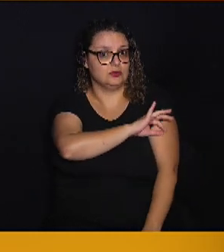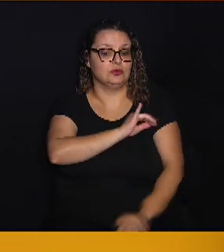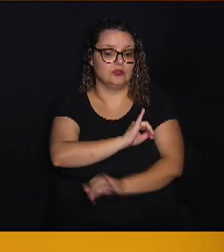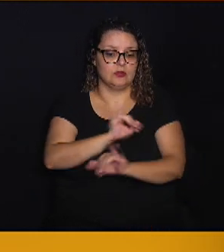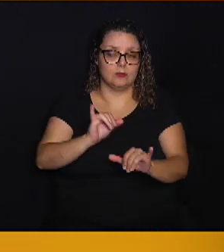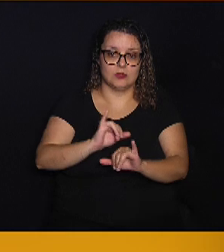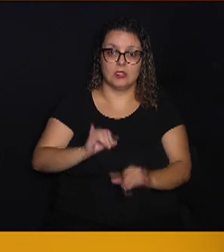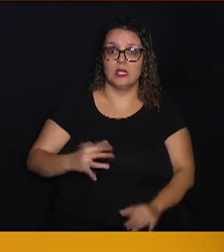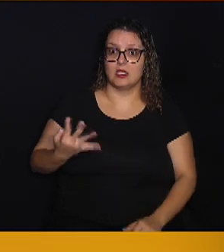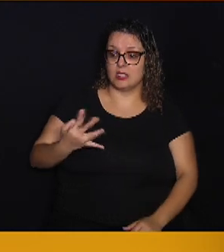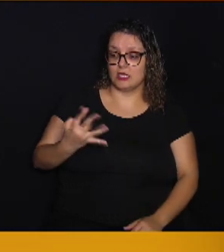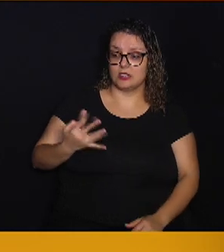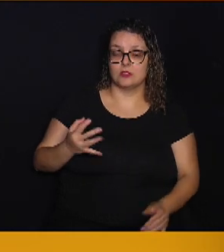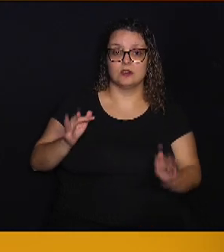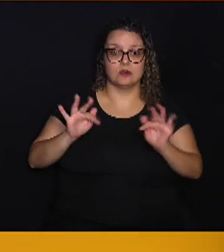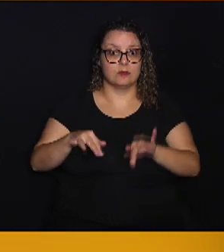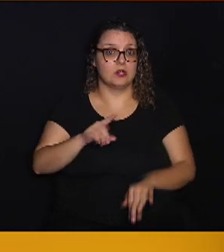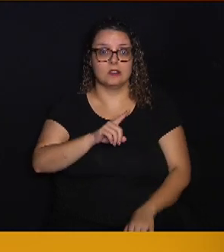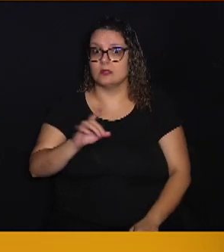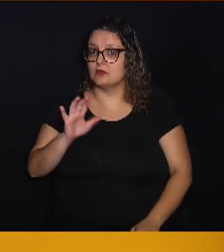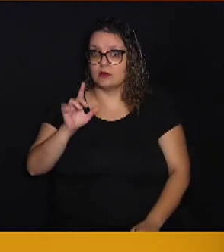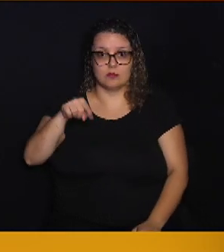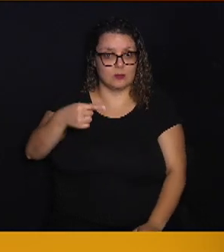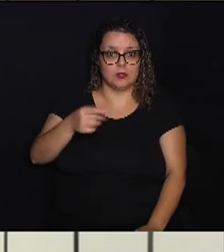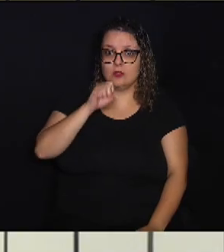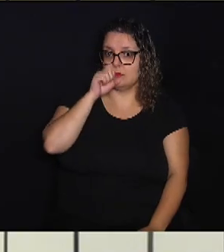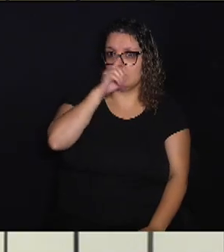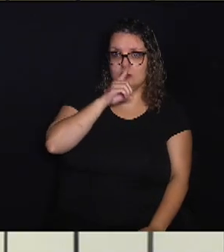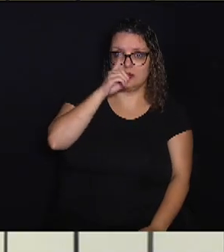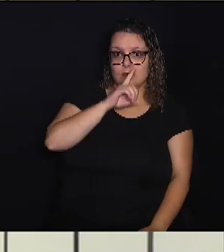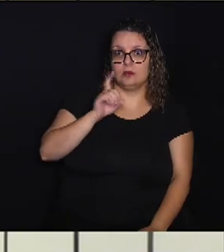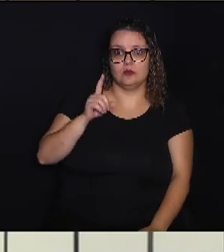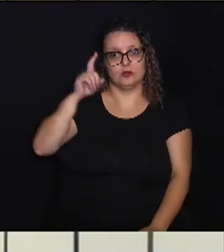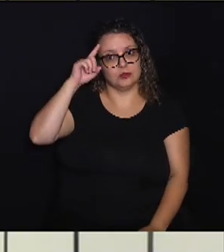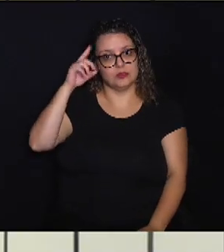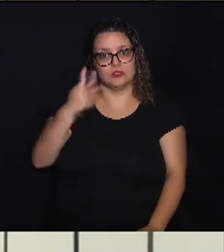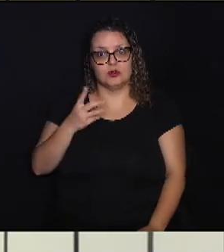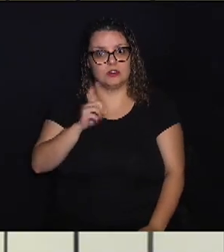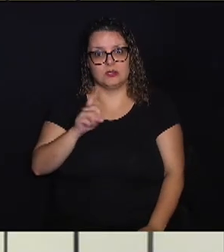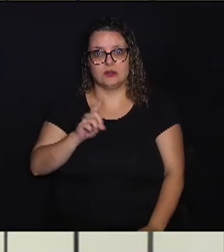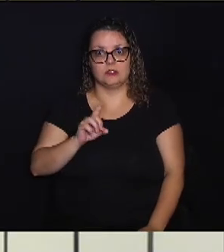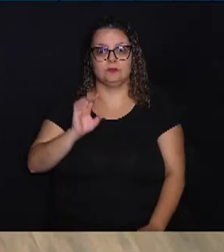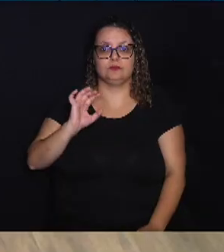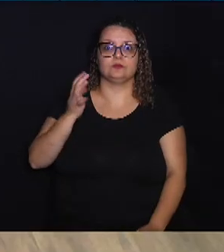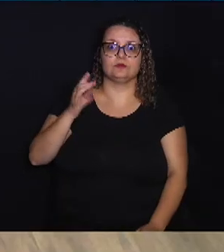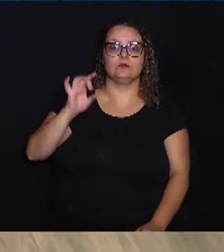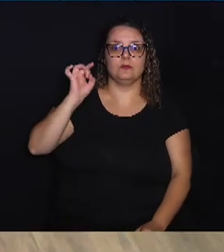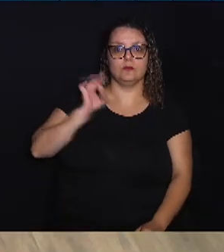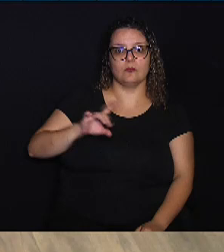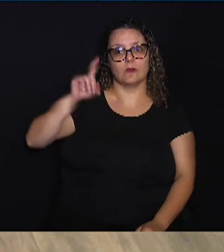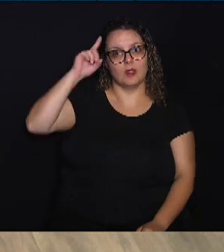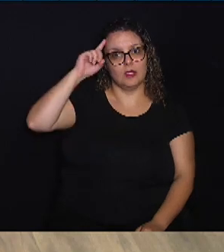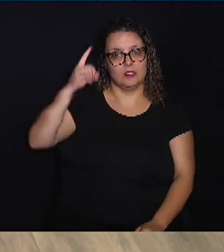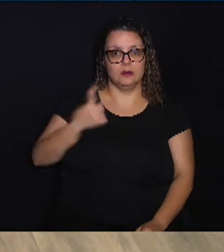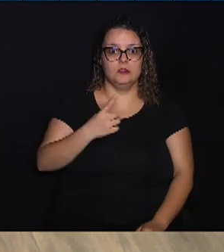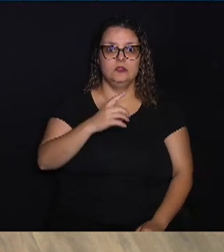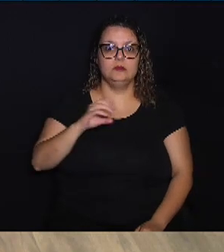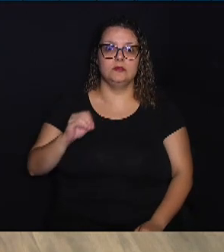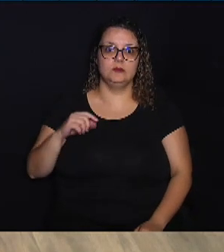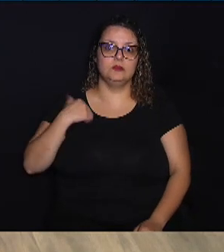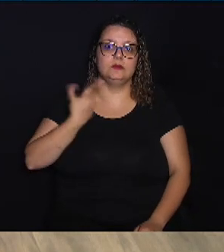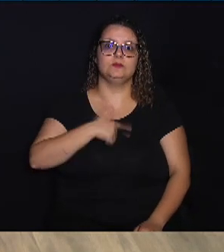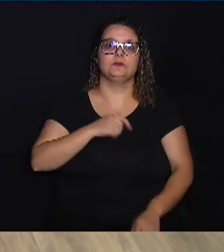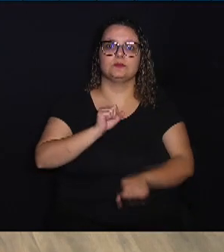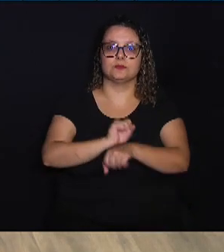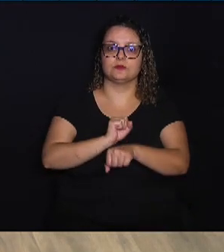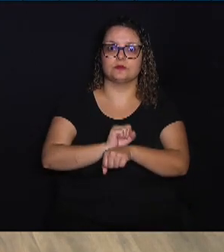as quartas de final não vão acontecer no próximo fim de semana, no dia 3, vão acontecer só no dia 10. E a gente aguarda aí